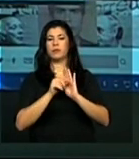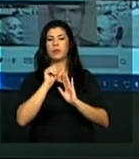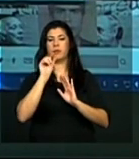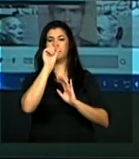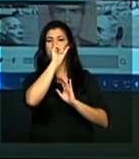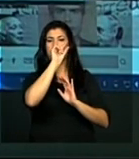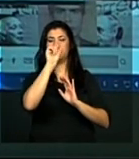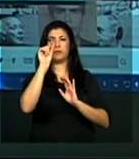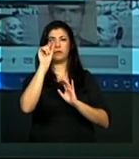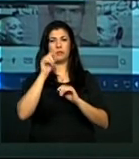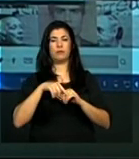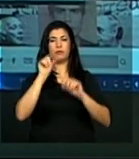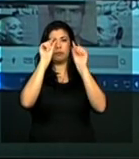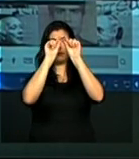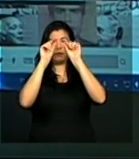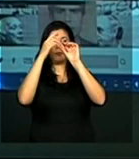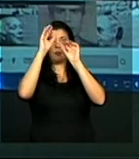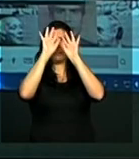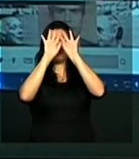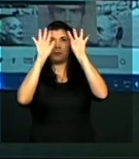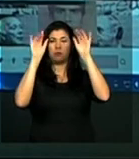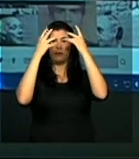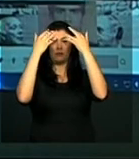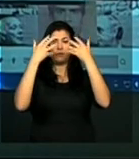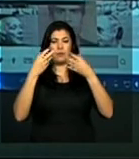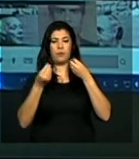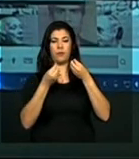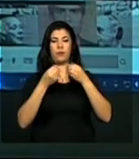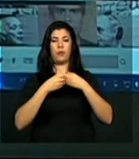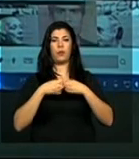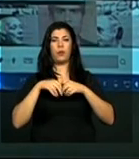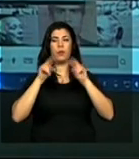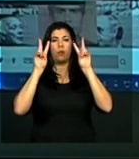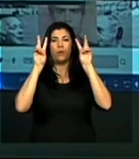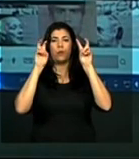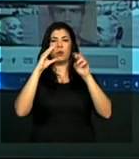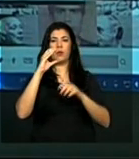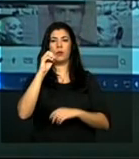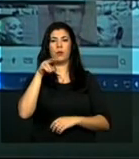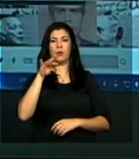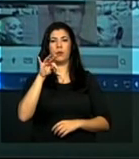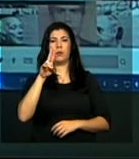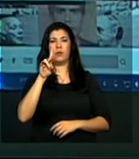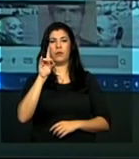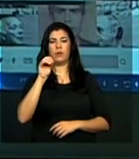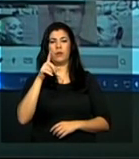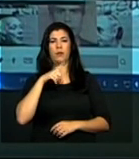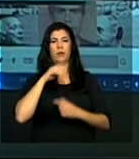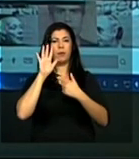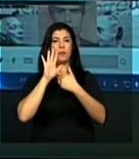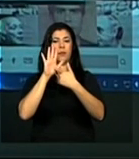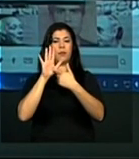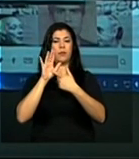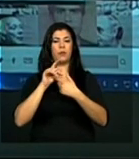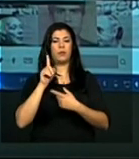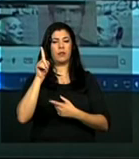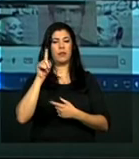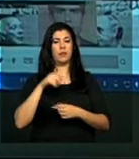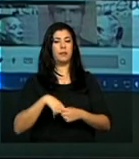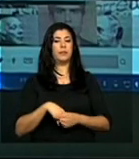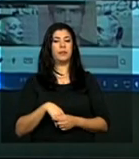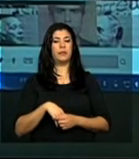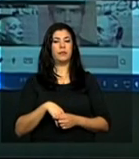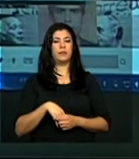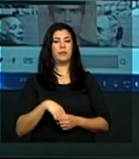de cima. Então, aqui a gente entra nos conteúdos propriamente ditos. Ali a história da ditadura vai em momentos da